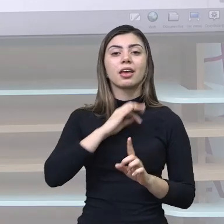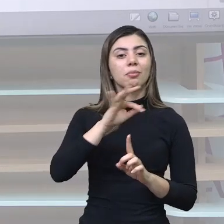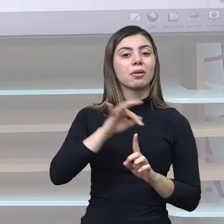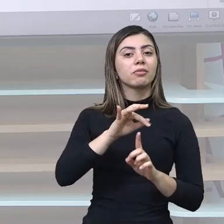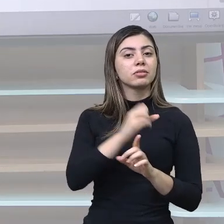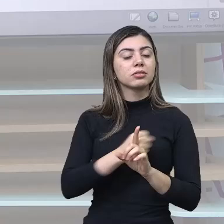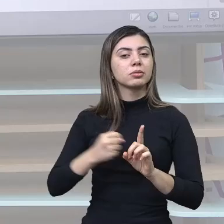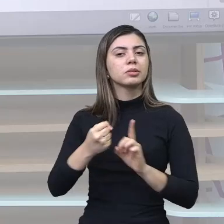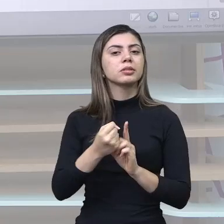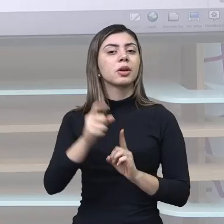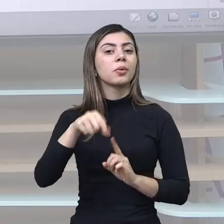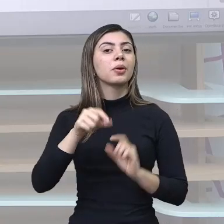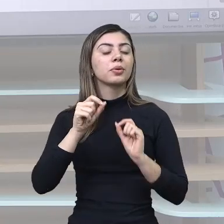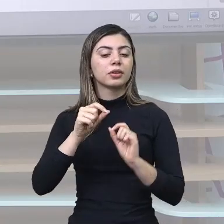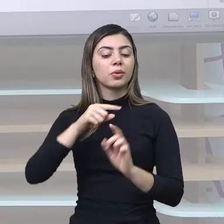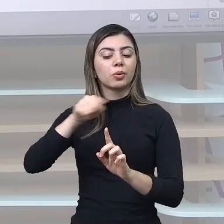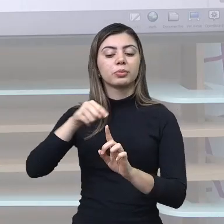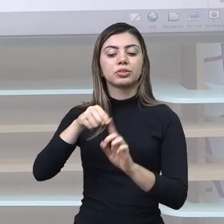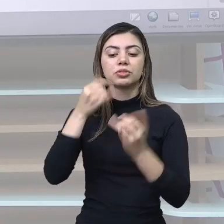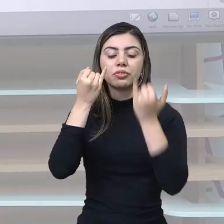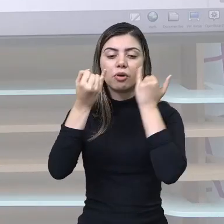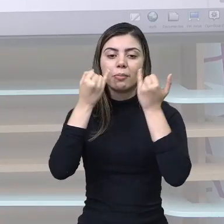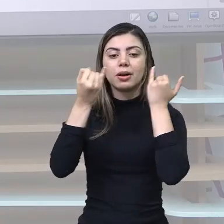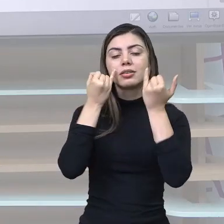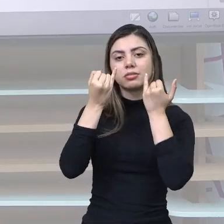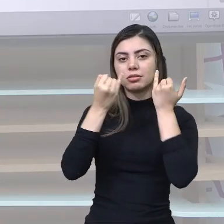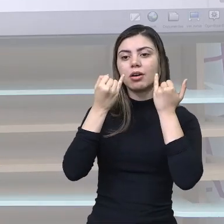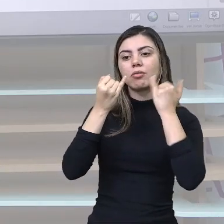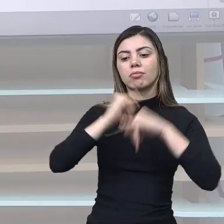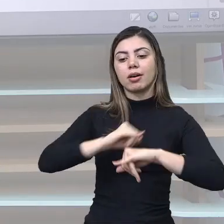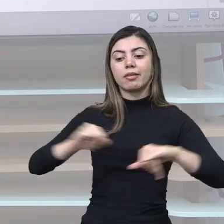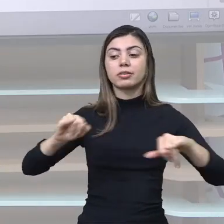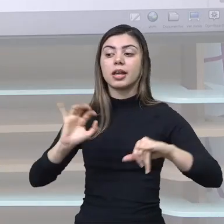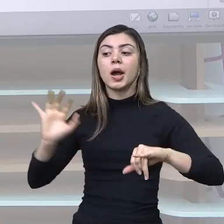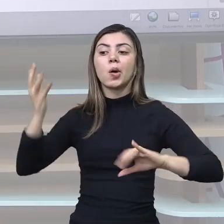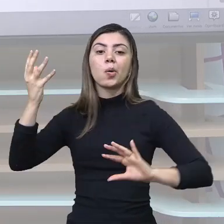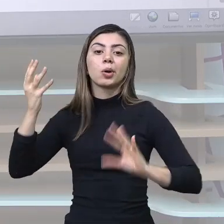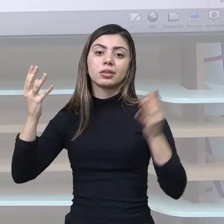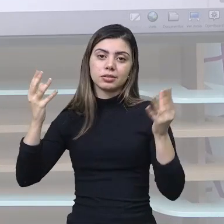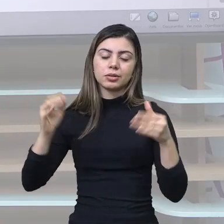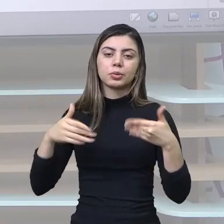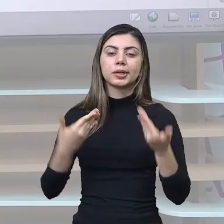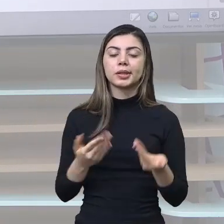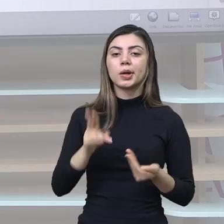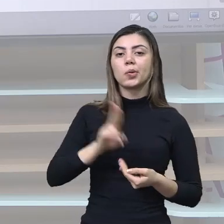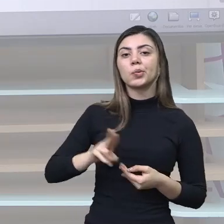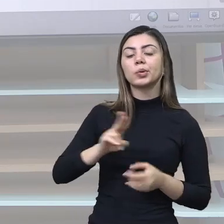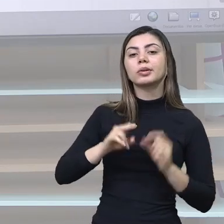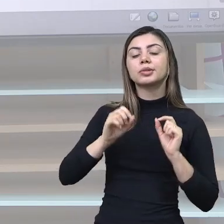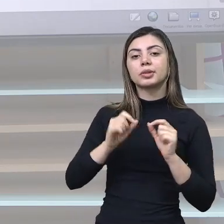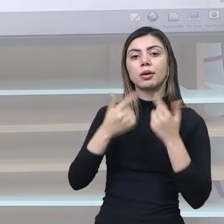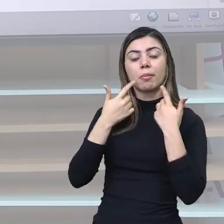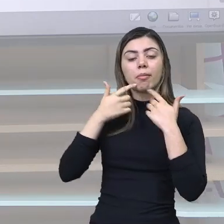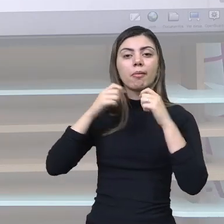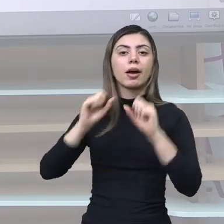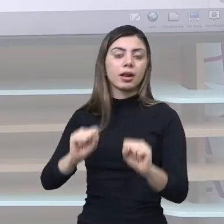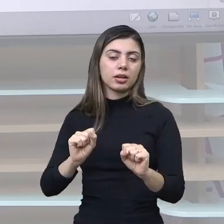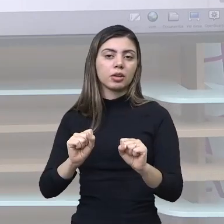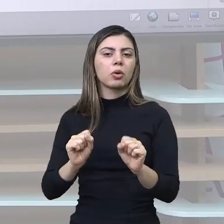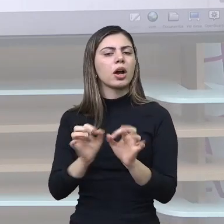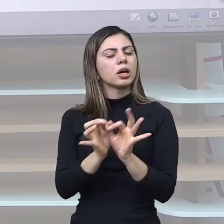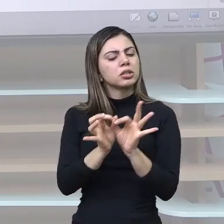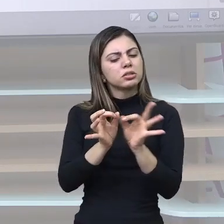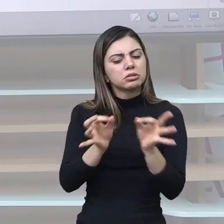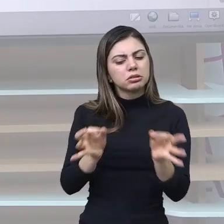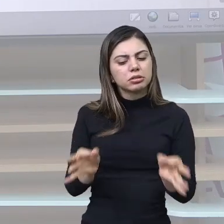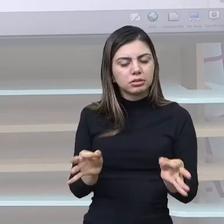informar fatos, acontecimentos. Então, a linguagem é uma linguagem muito